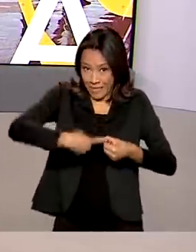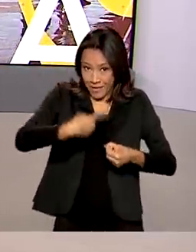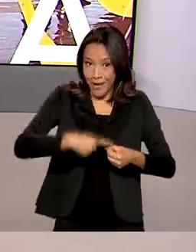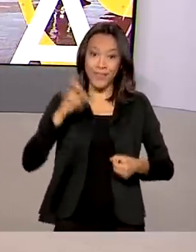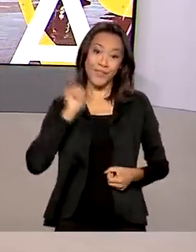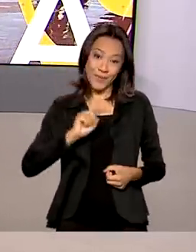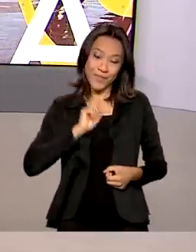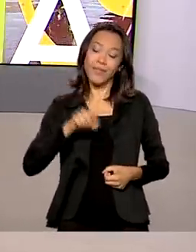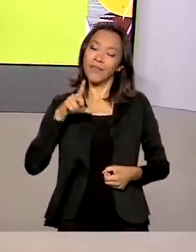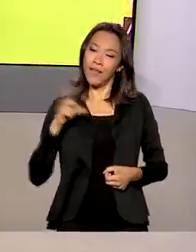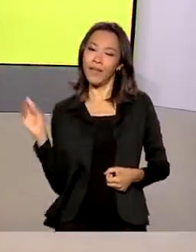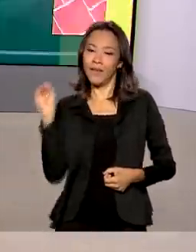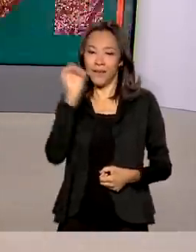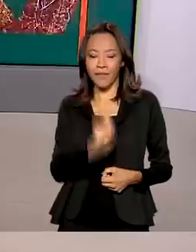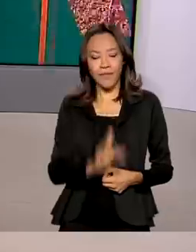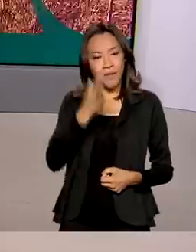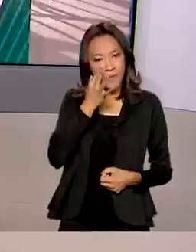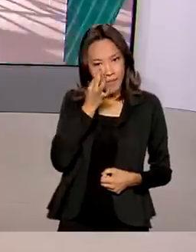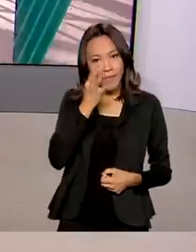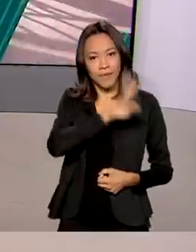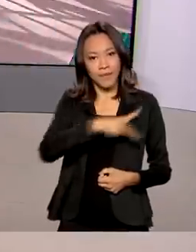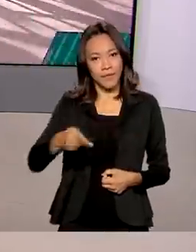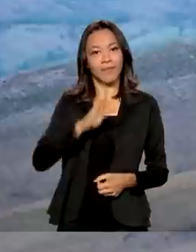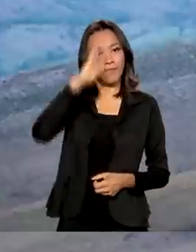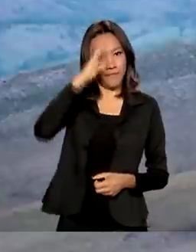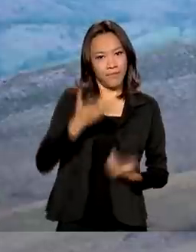e teve a presença do presidente Jair Bolsonaro.